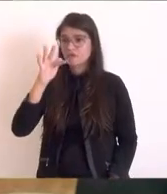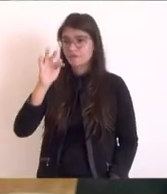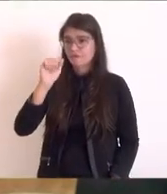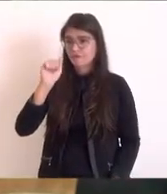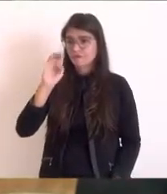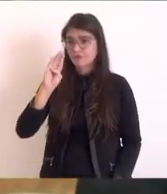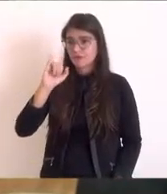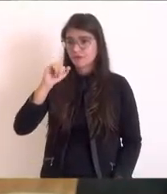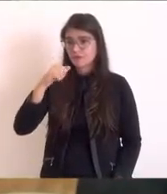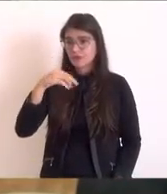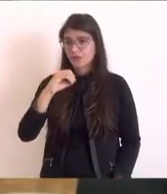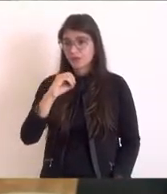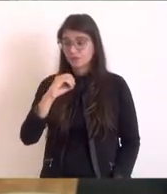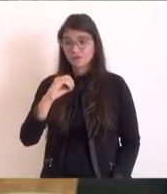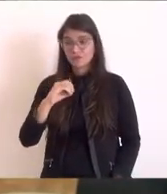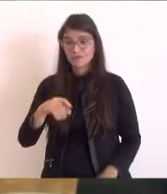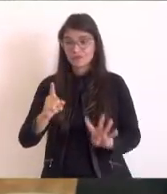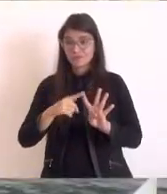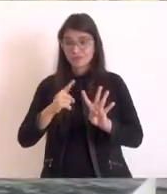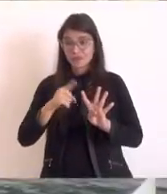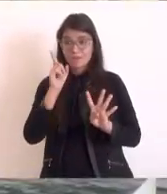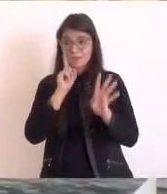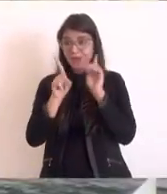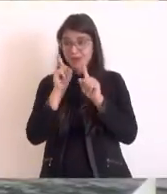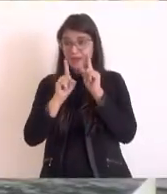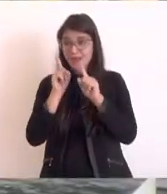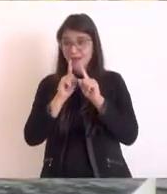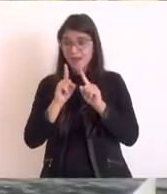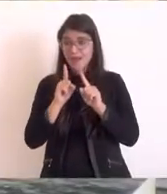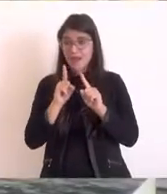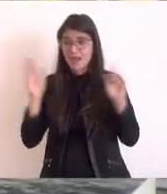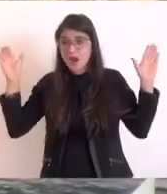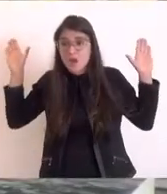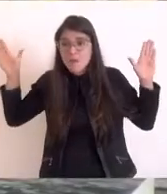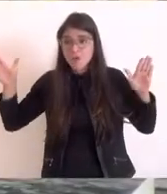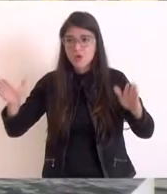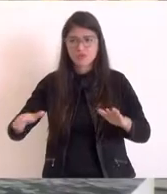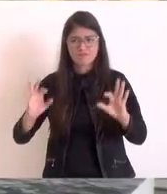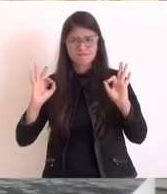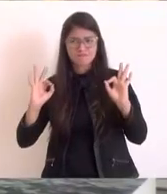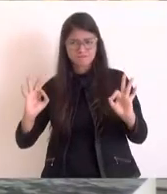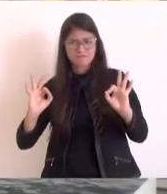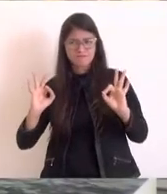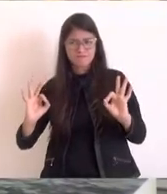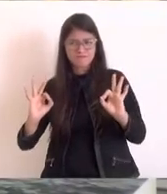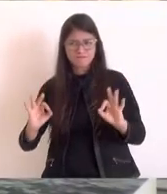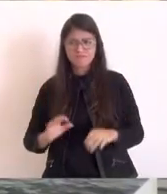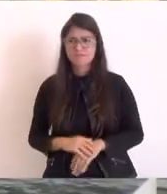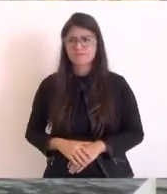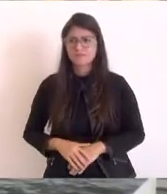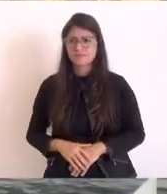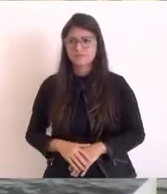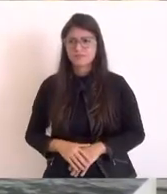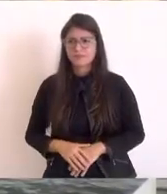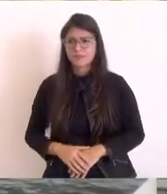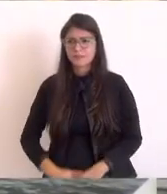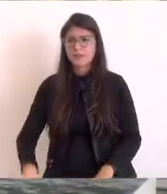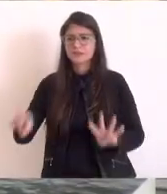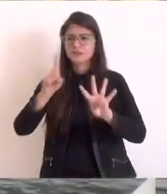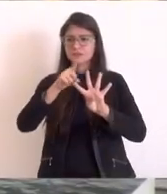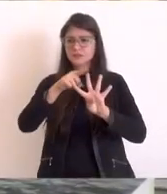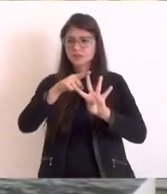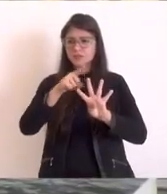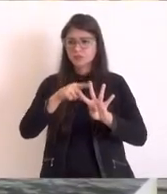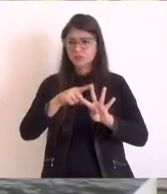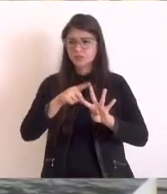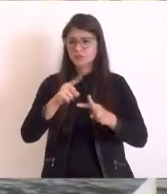Maricá de ponta, no mundo. Não é aqui não, gente, é no mundo. Nós temos também um aeroporto aqui de Cabo Frio